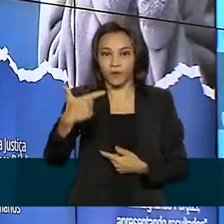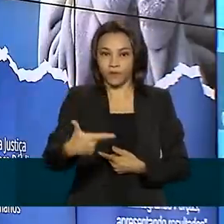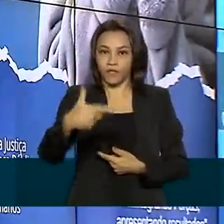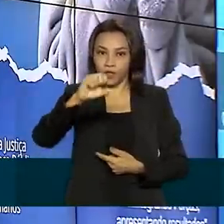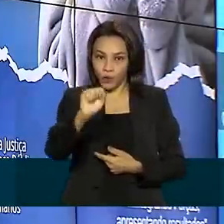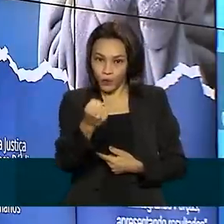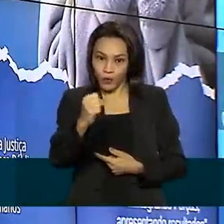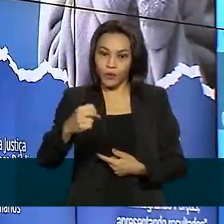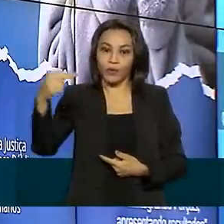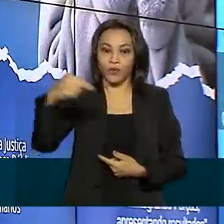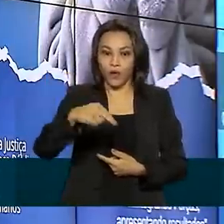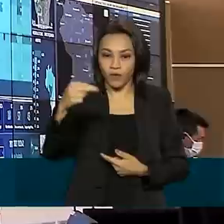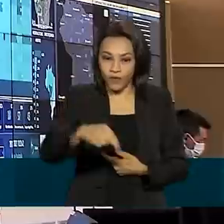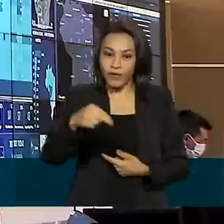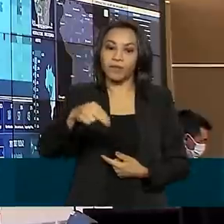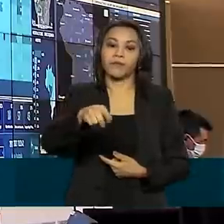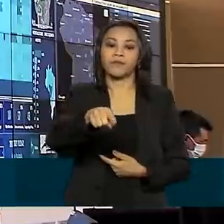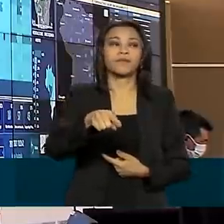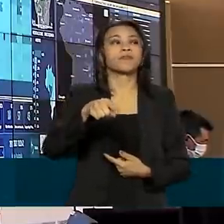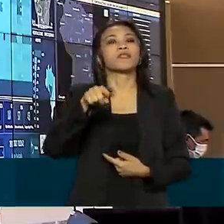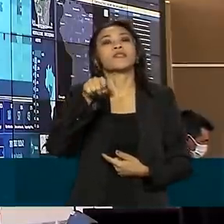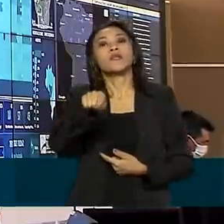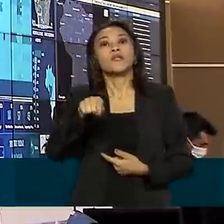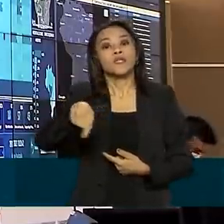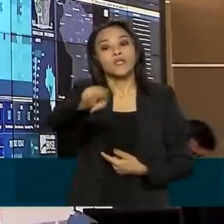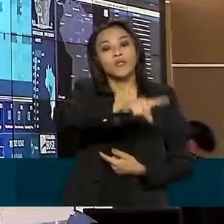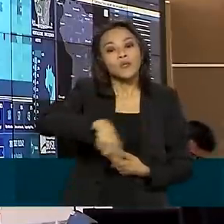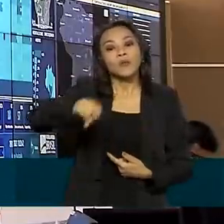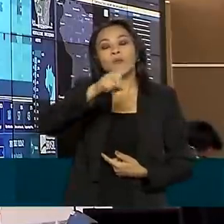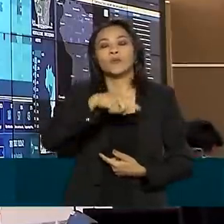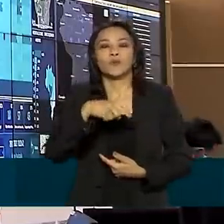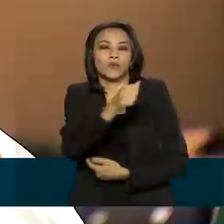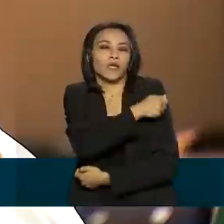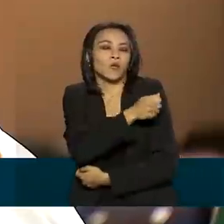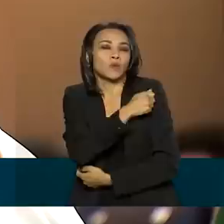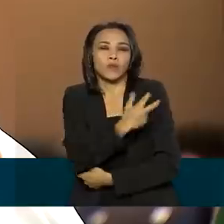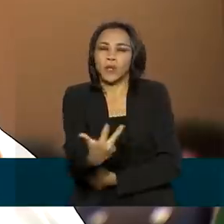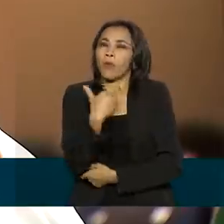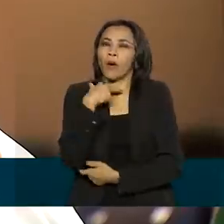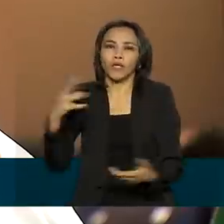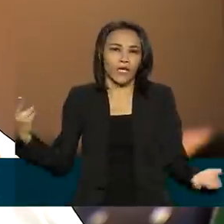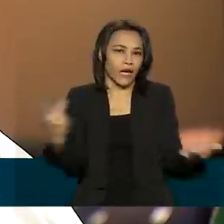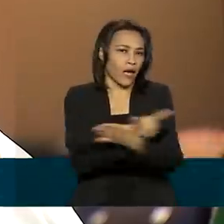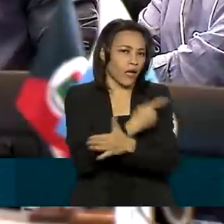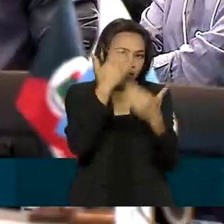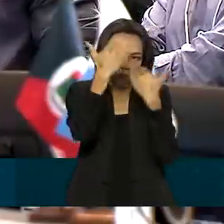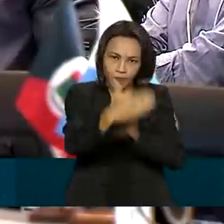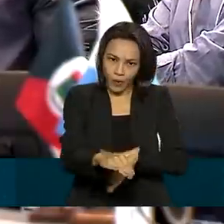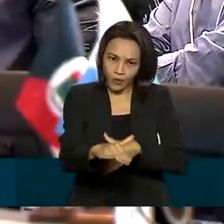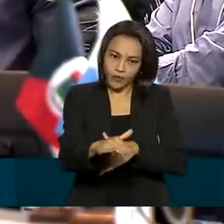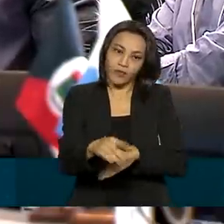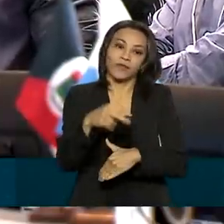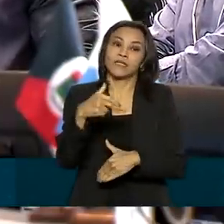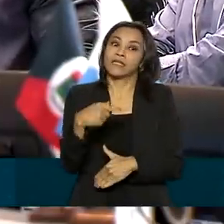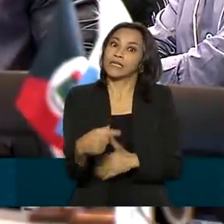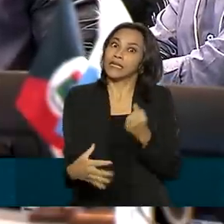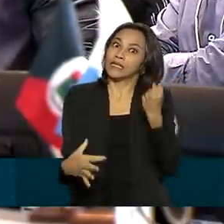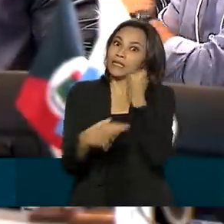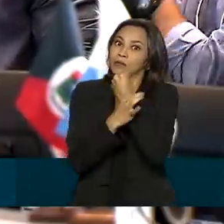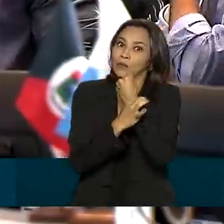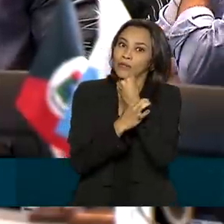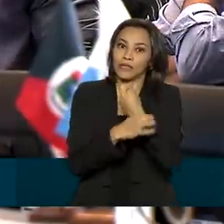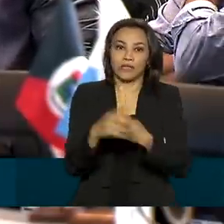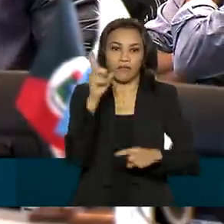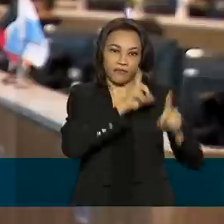saia certinho. Afinal, se o estudante não deve errar na prova, a segurança não pode falhar